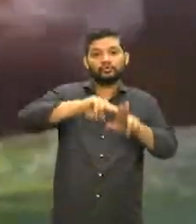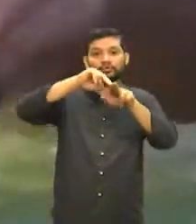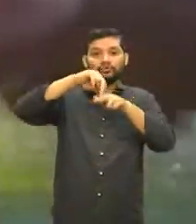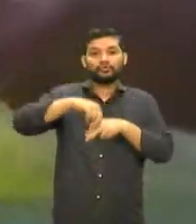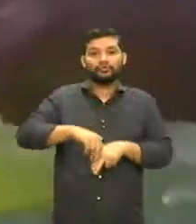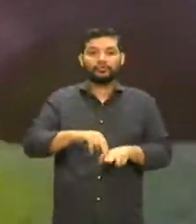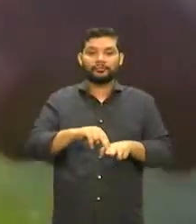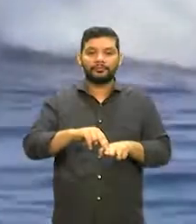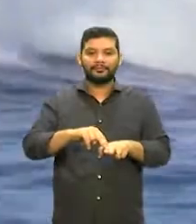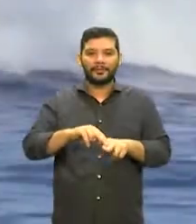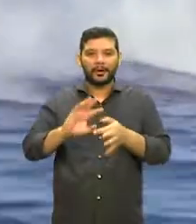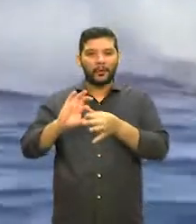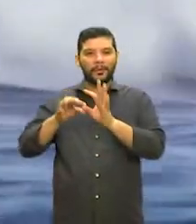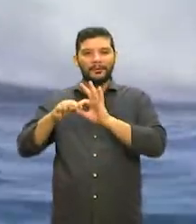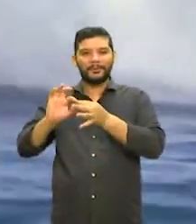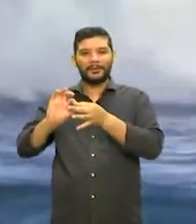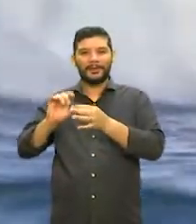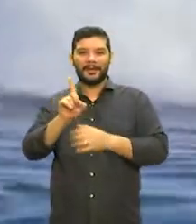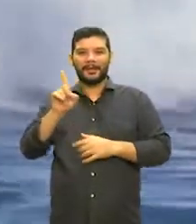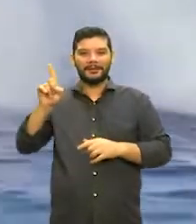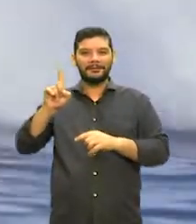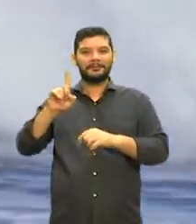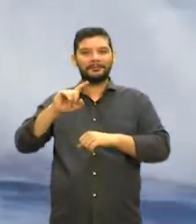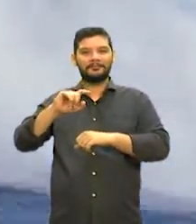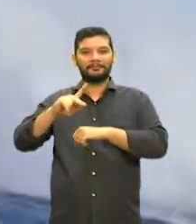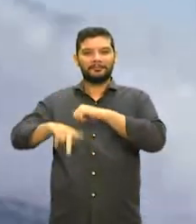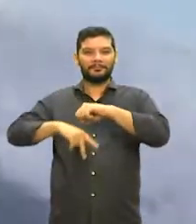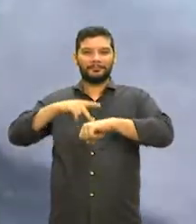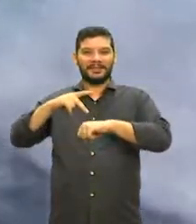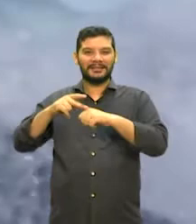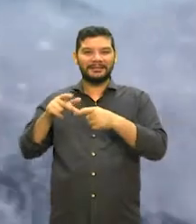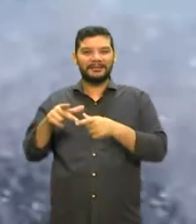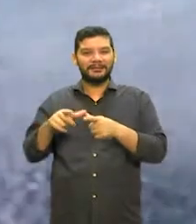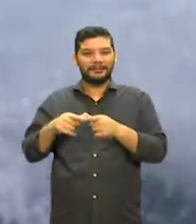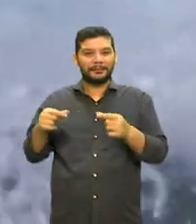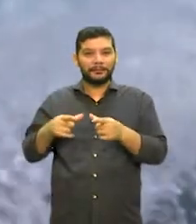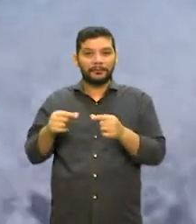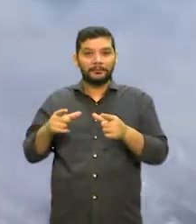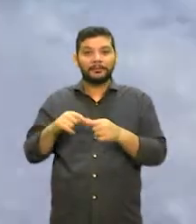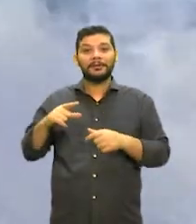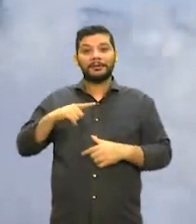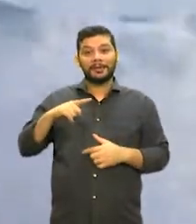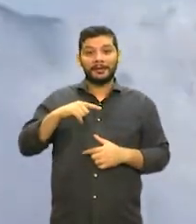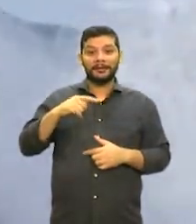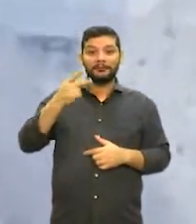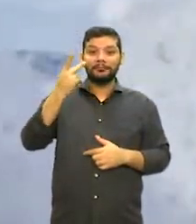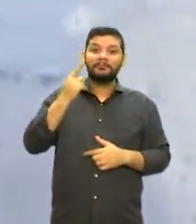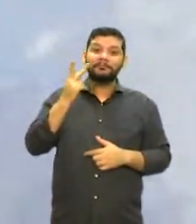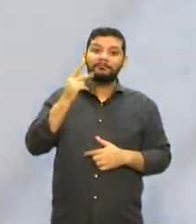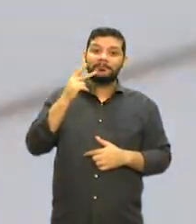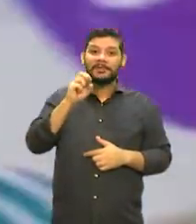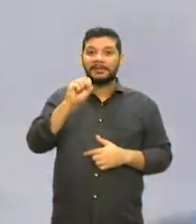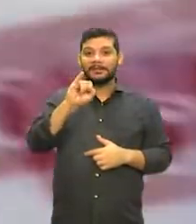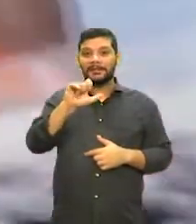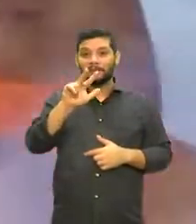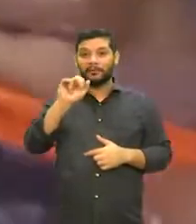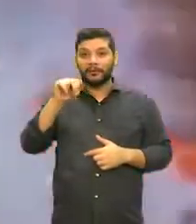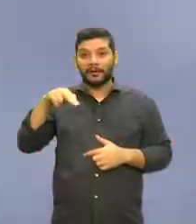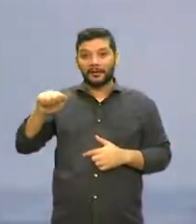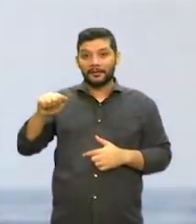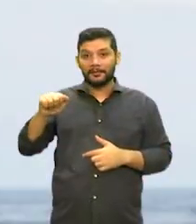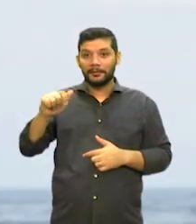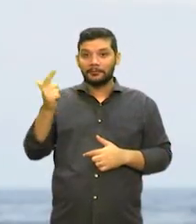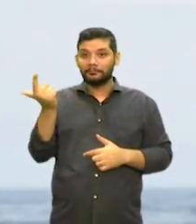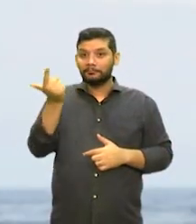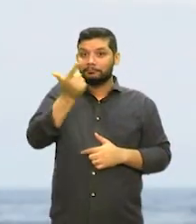Olimpíadas no Japão, que teve a representante cearense Silvana Lima competindo no surf e proporcionou a primeira medalha de